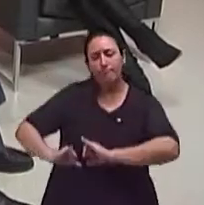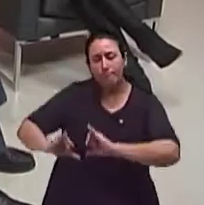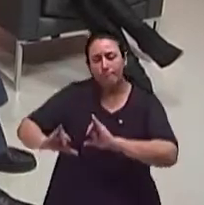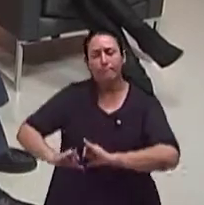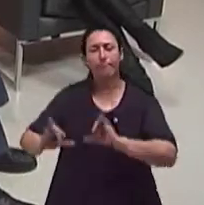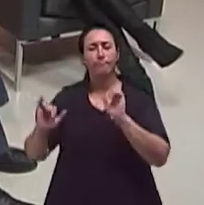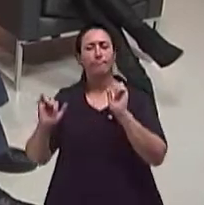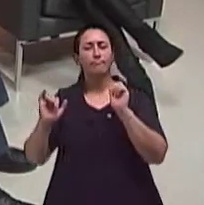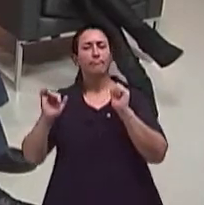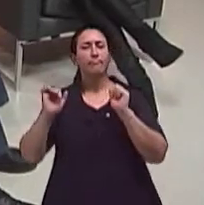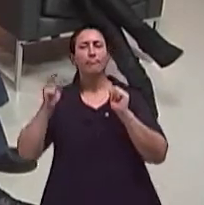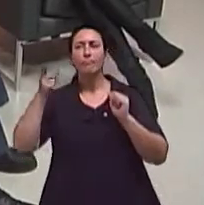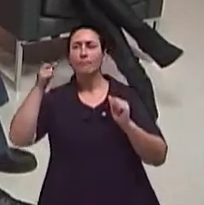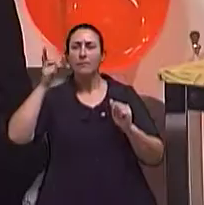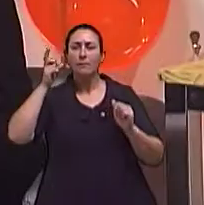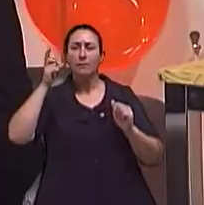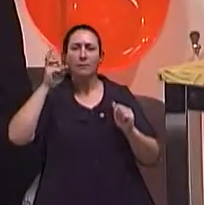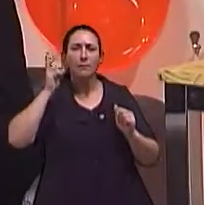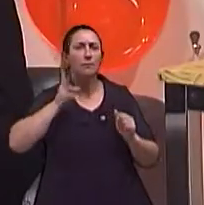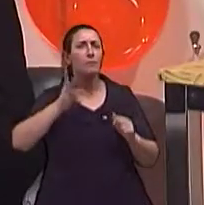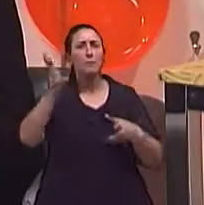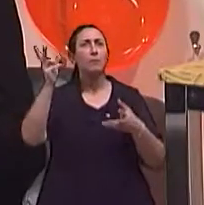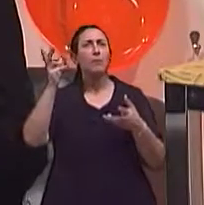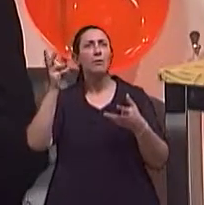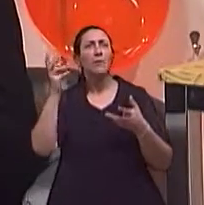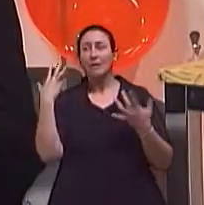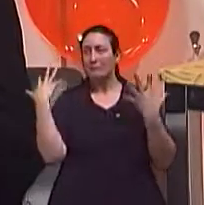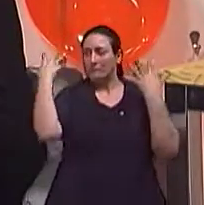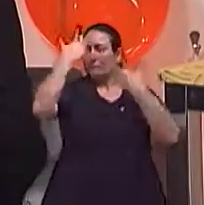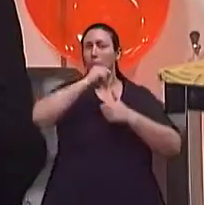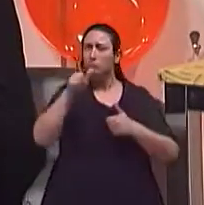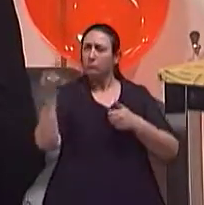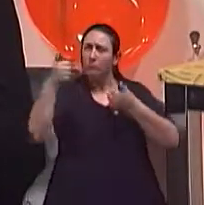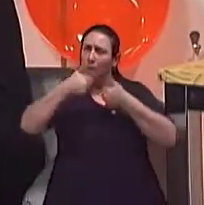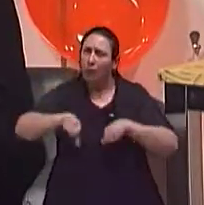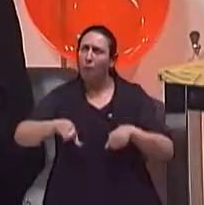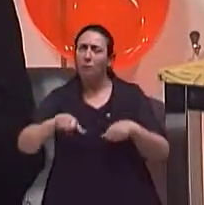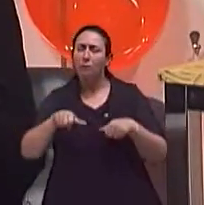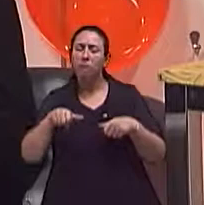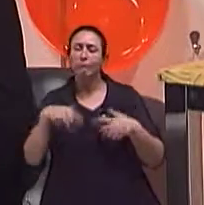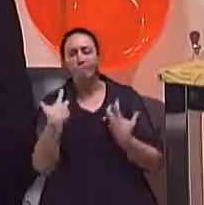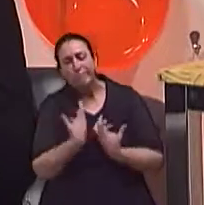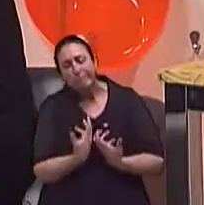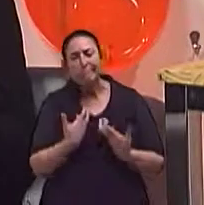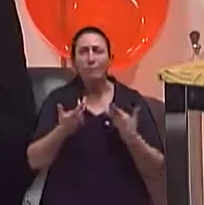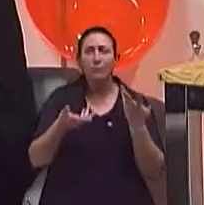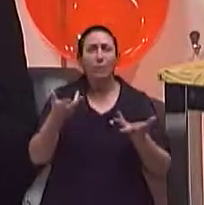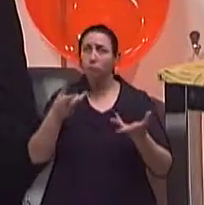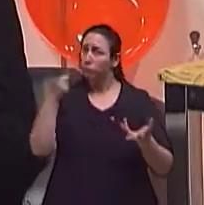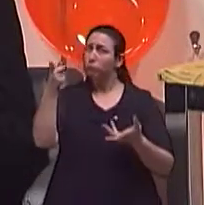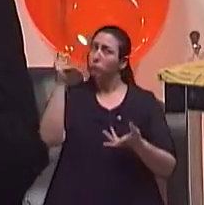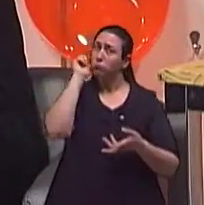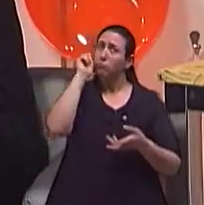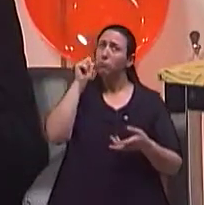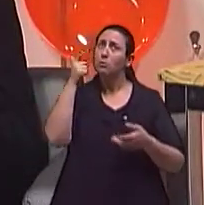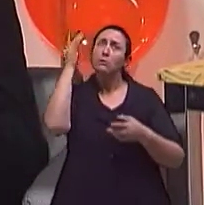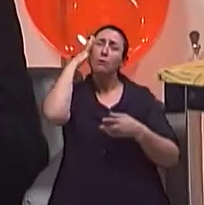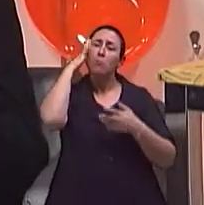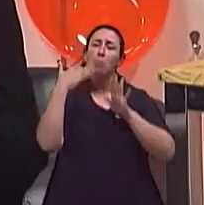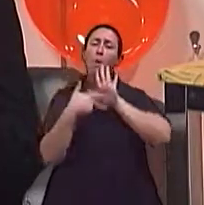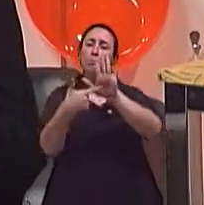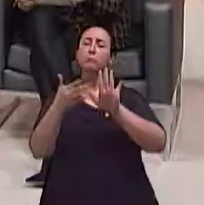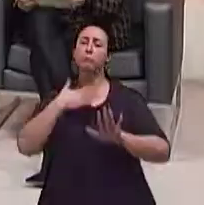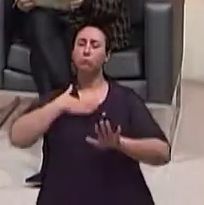pintura o tempo todo, sem roupas glamourosas, ou seja, a Julia Roberts é uma que está sabendo trabalhar a sua carreira nesse sentido.